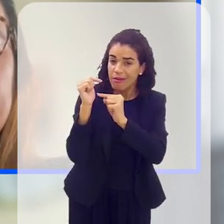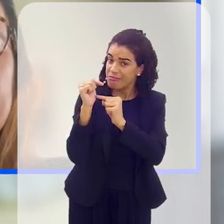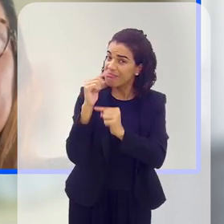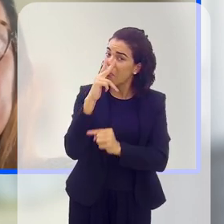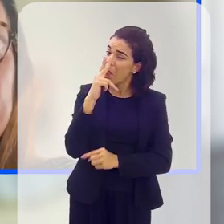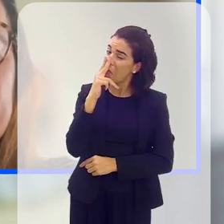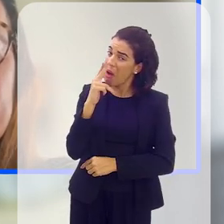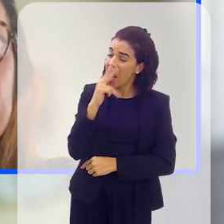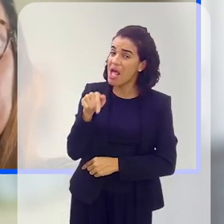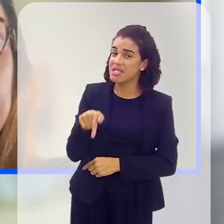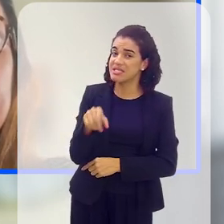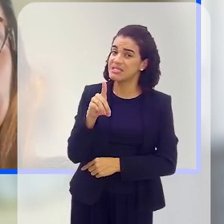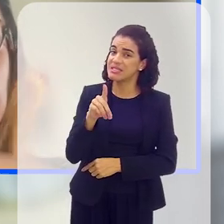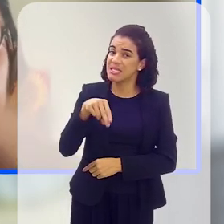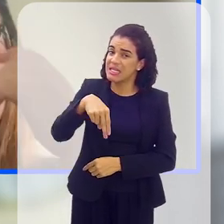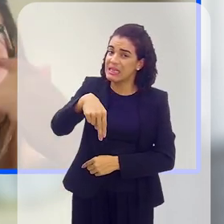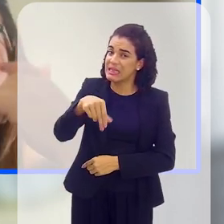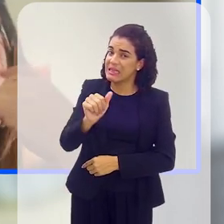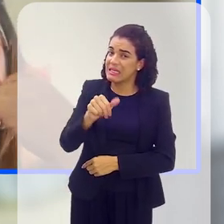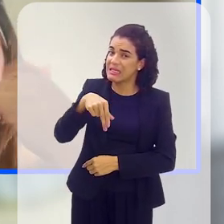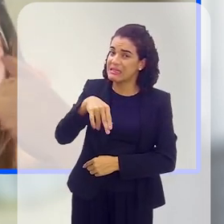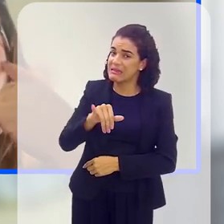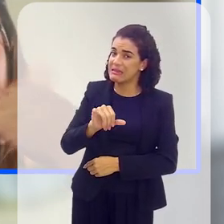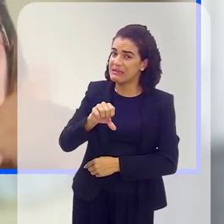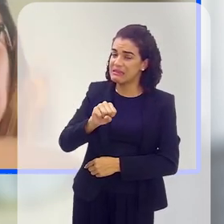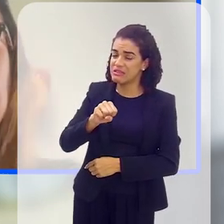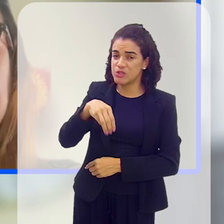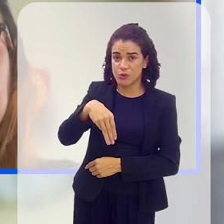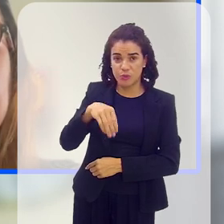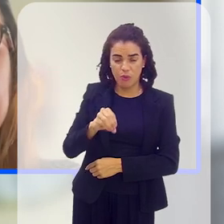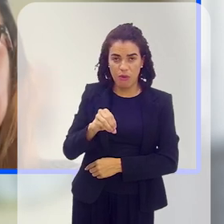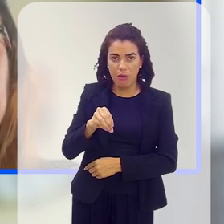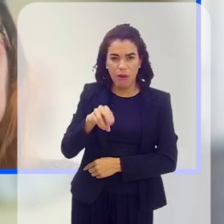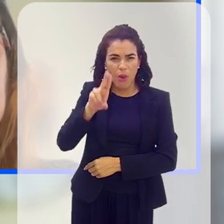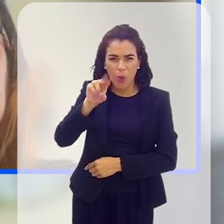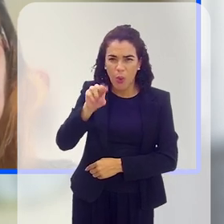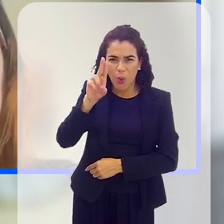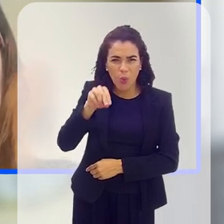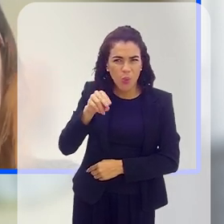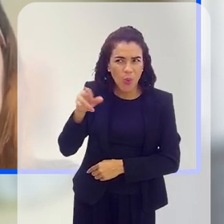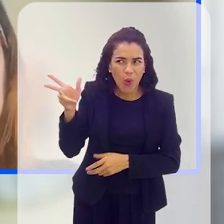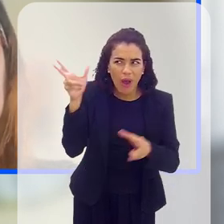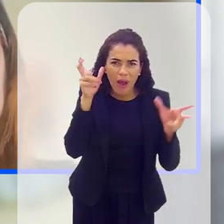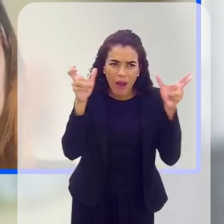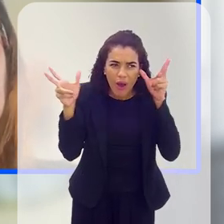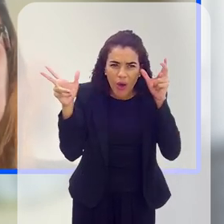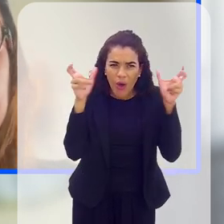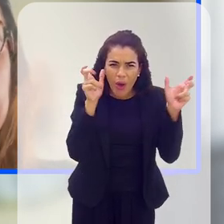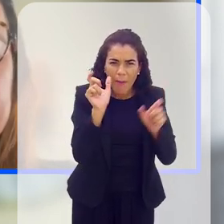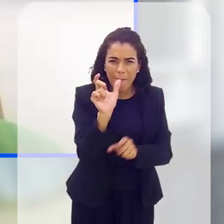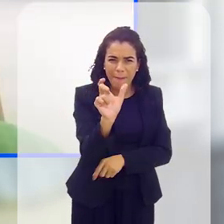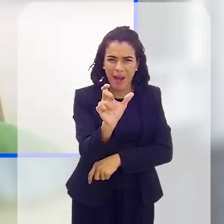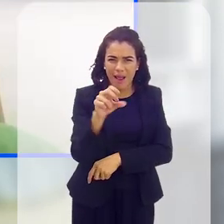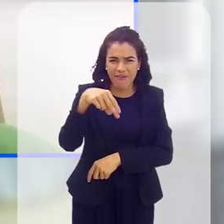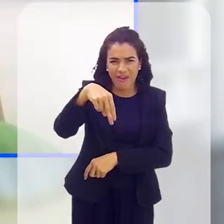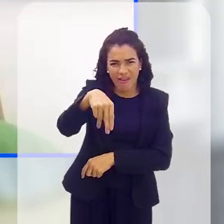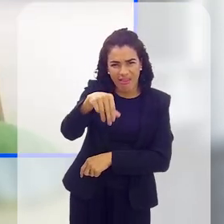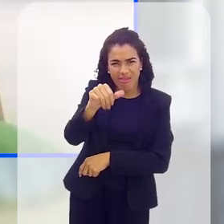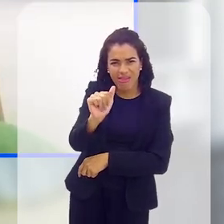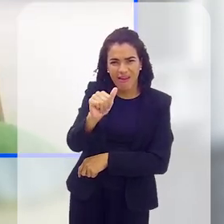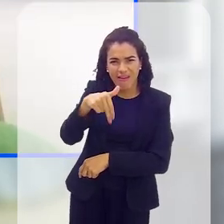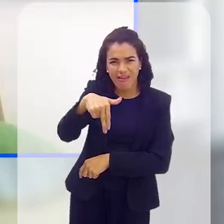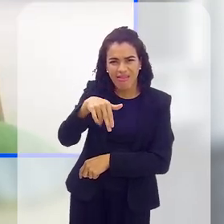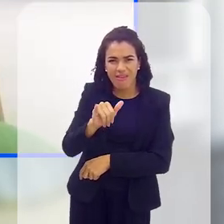nanismo. Eu falei, o que é isso? Eu não conhecia. Eu nunca tinha ouvido falar o nome nanismo. Na